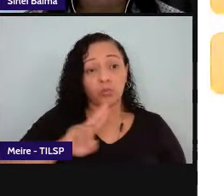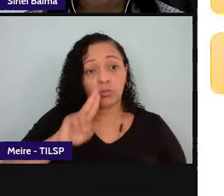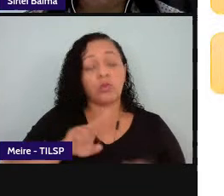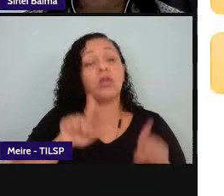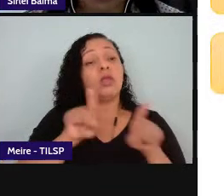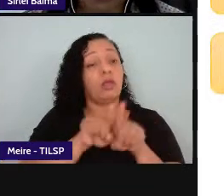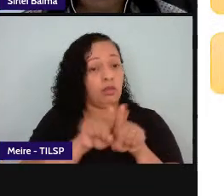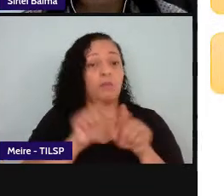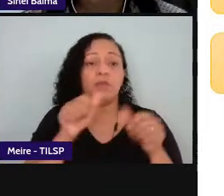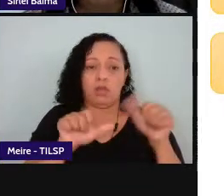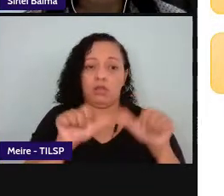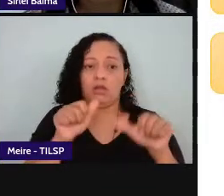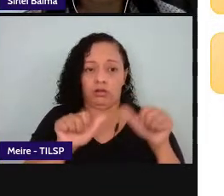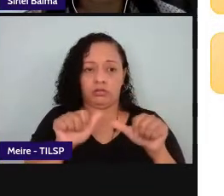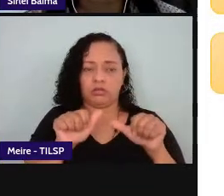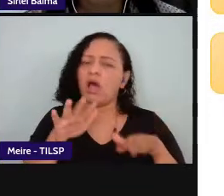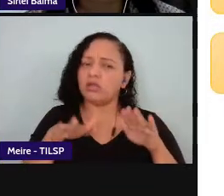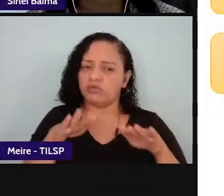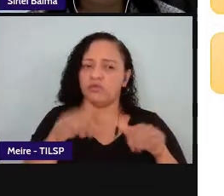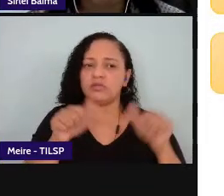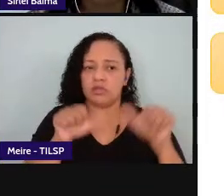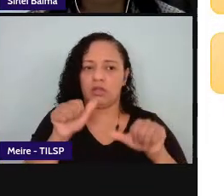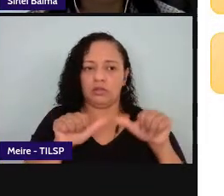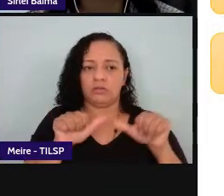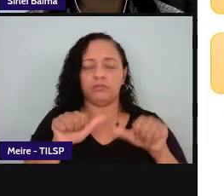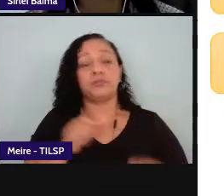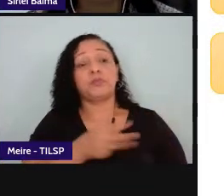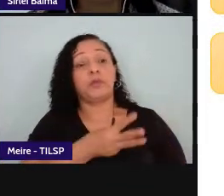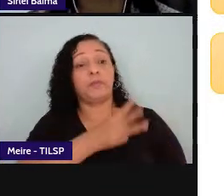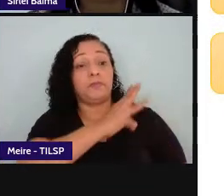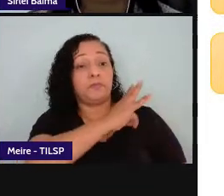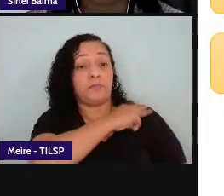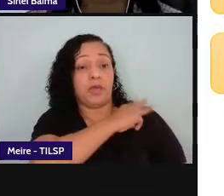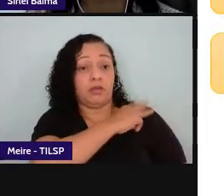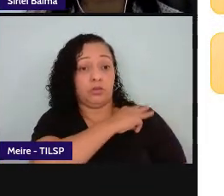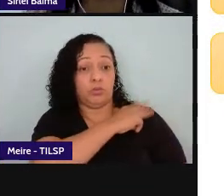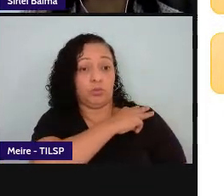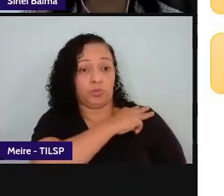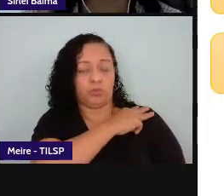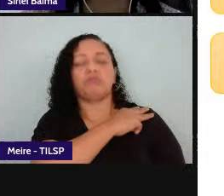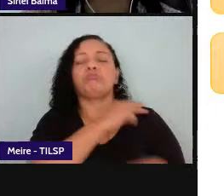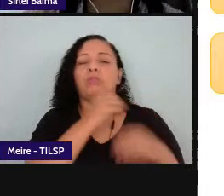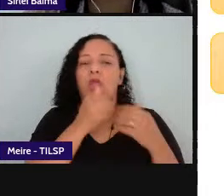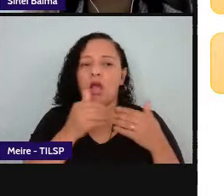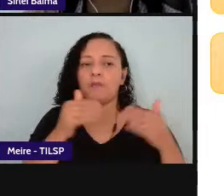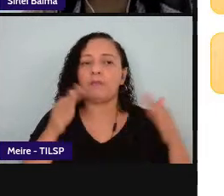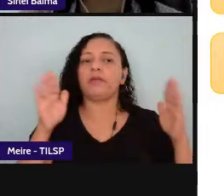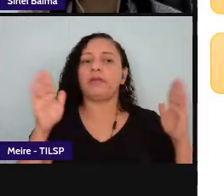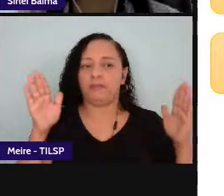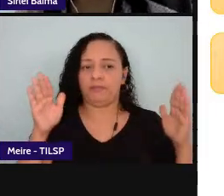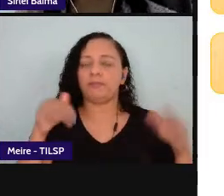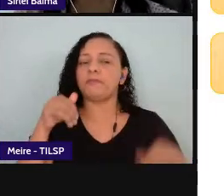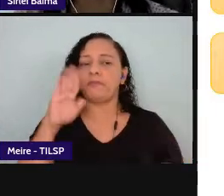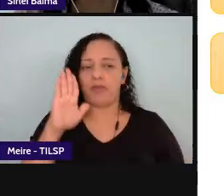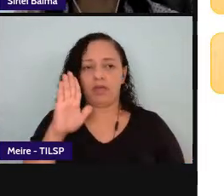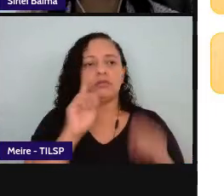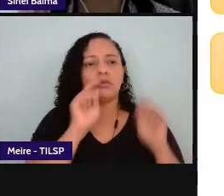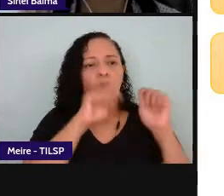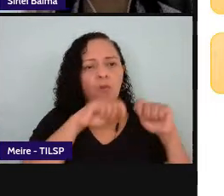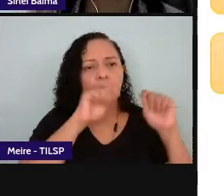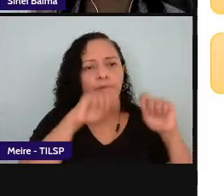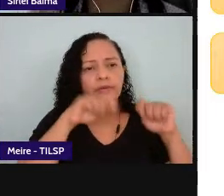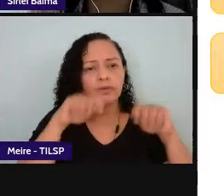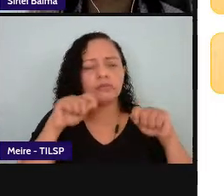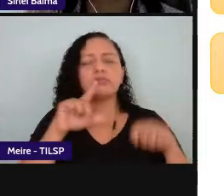análise para o ensino médio a gente tem uma ampliação dessas proposições nas competências a gente tem um processo